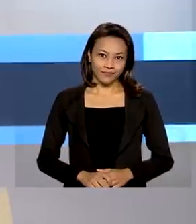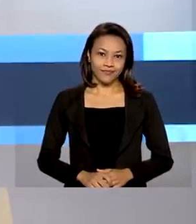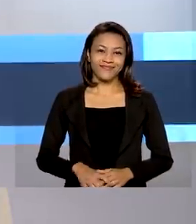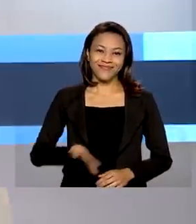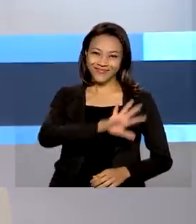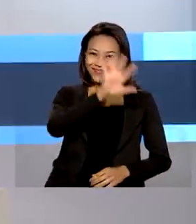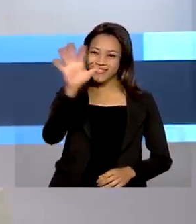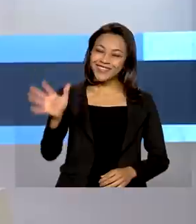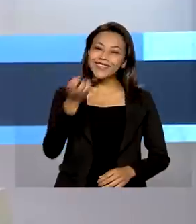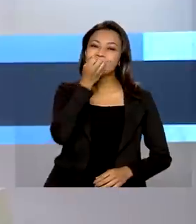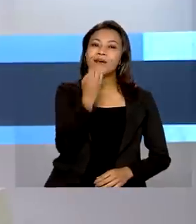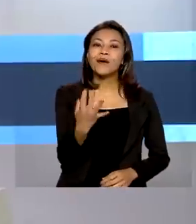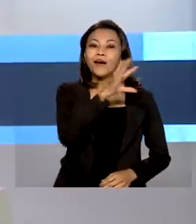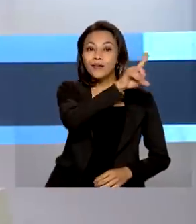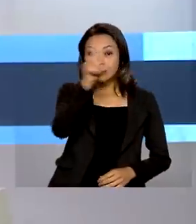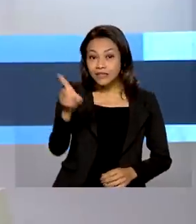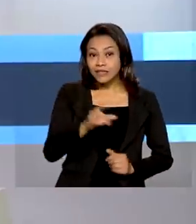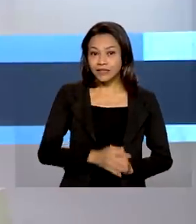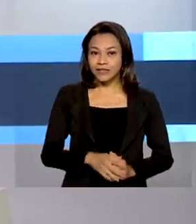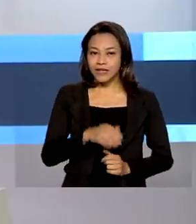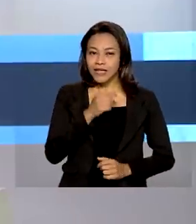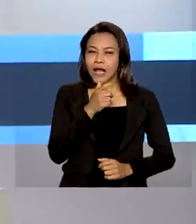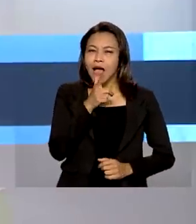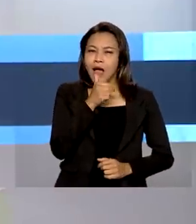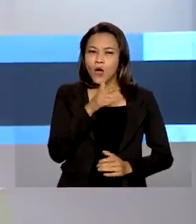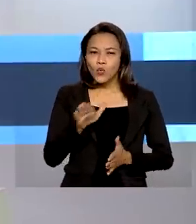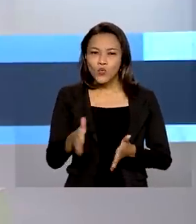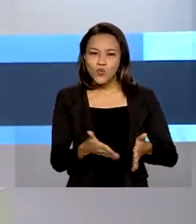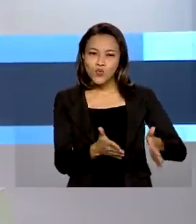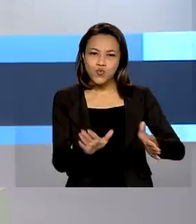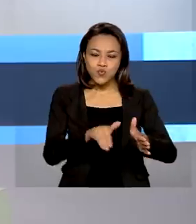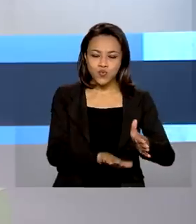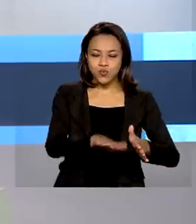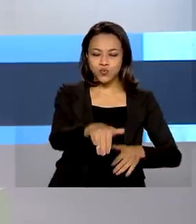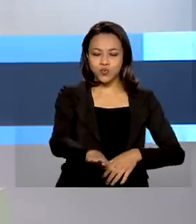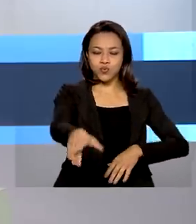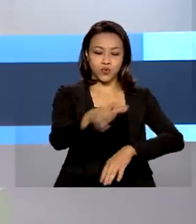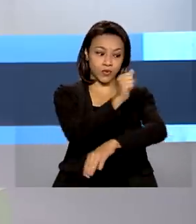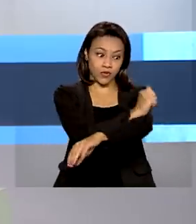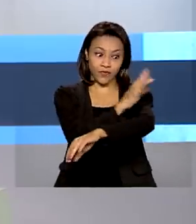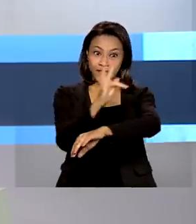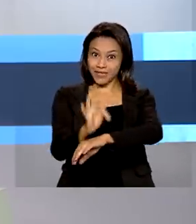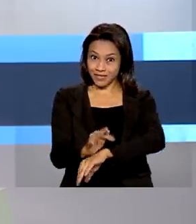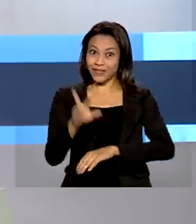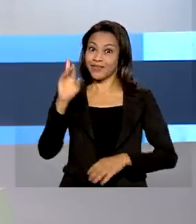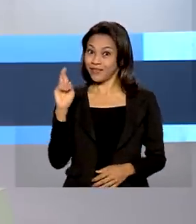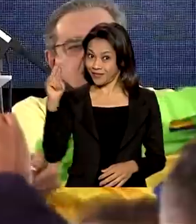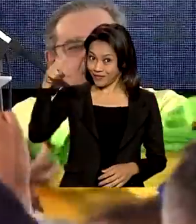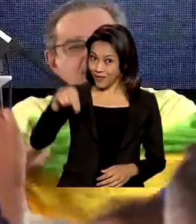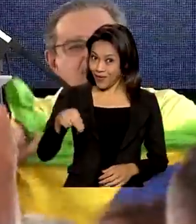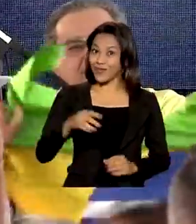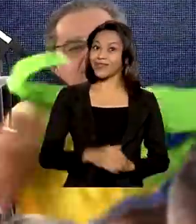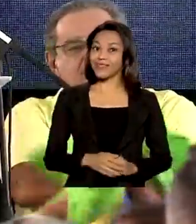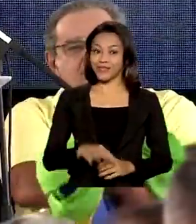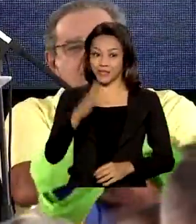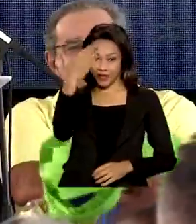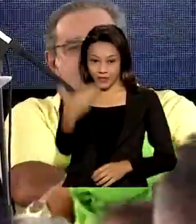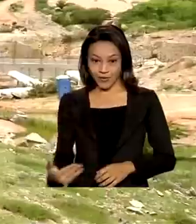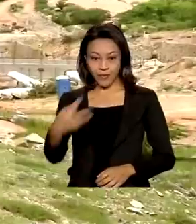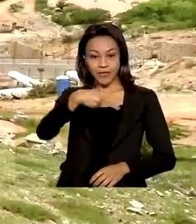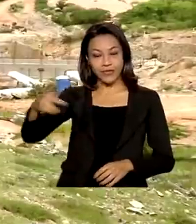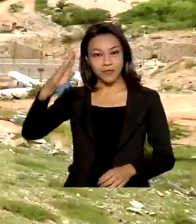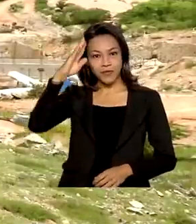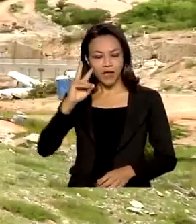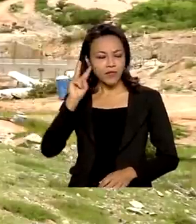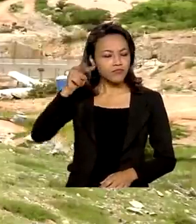Olá, bom dia! As águas do Rio São Francisco, no Rio Grande do Norte. Presidente Jair Bolsonaro vistoria